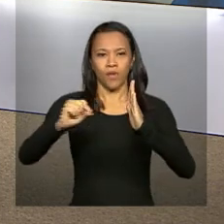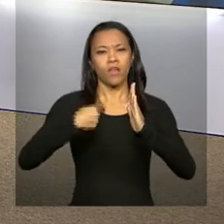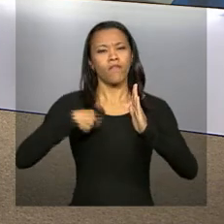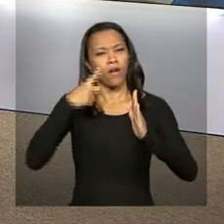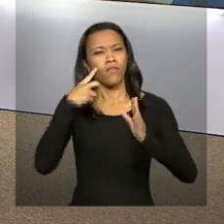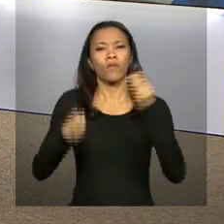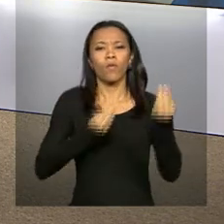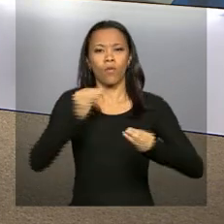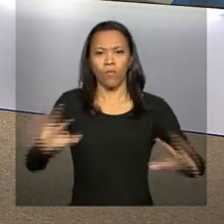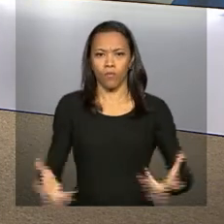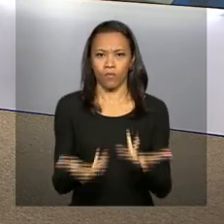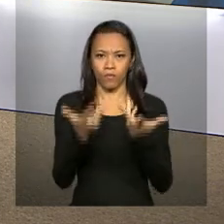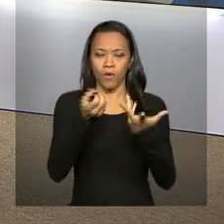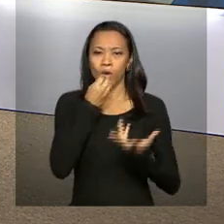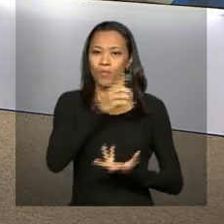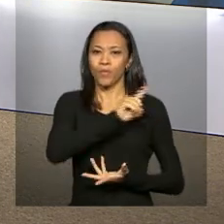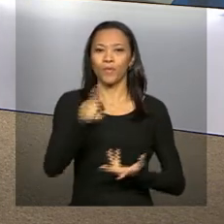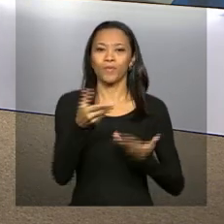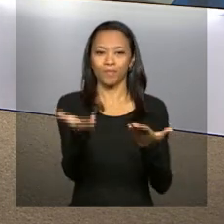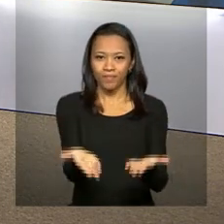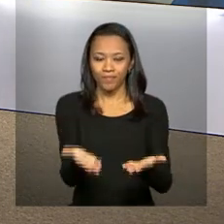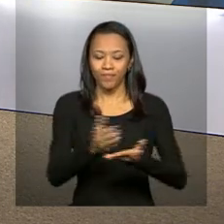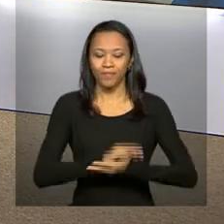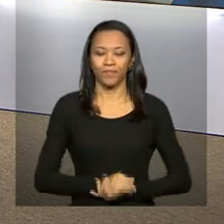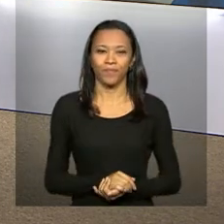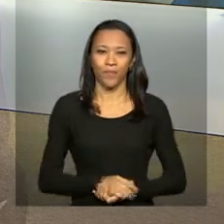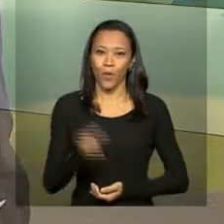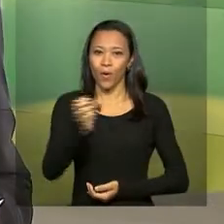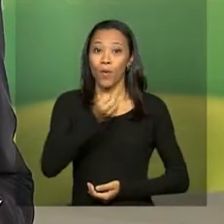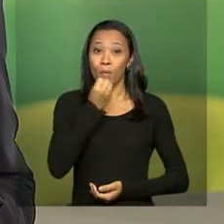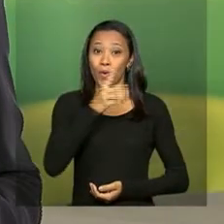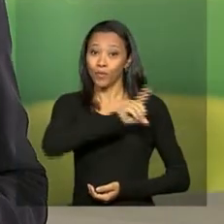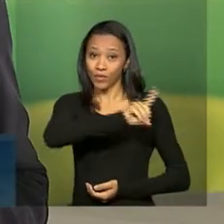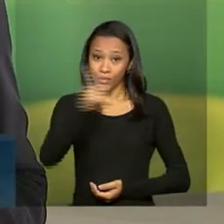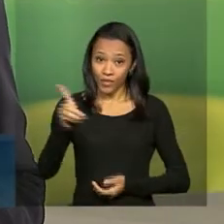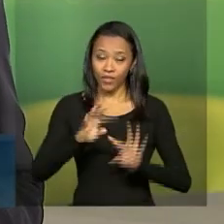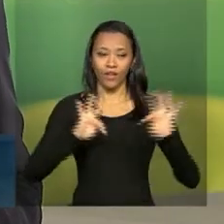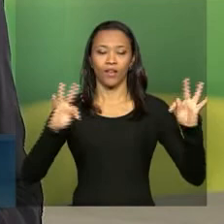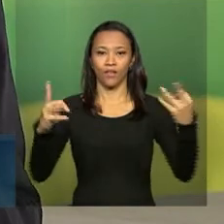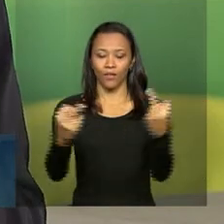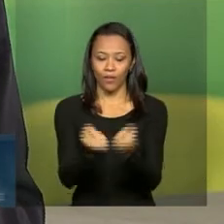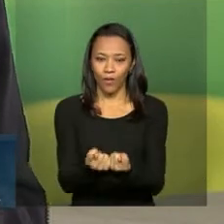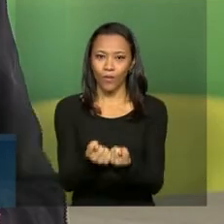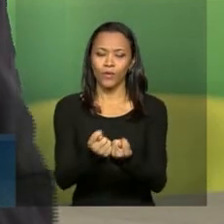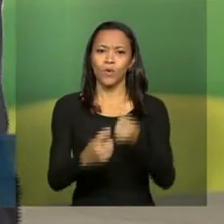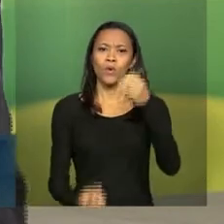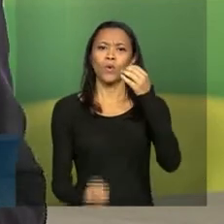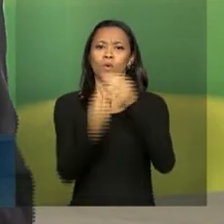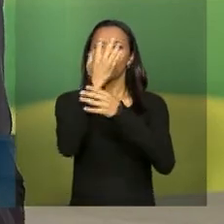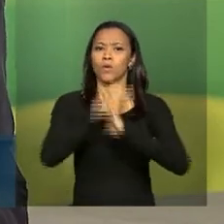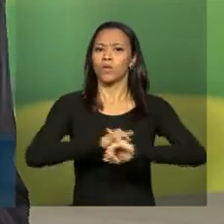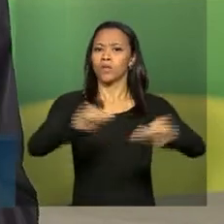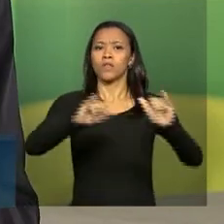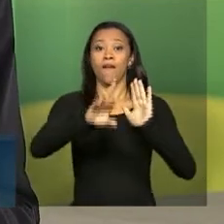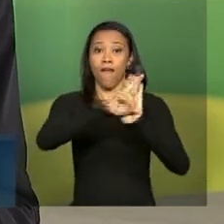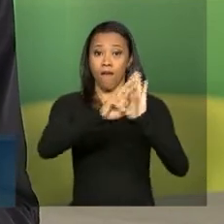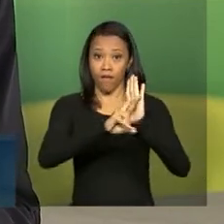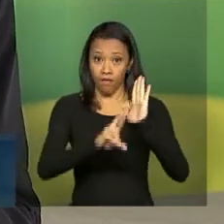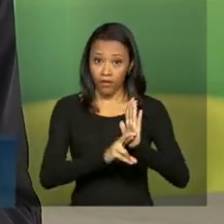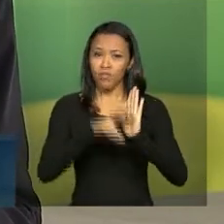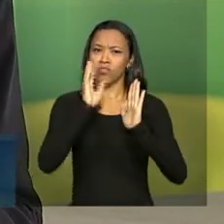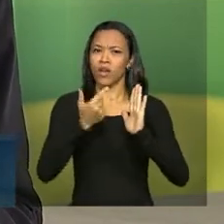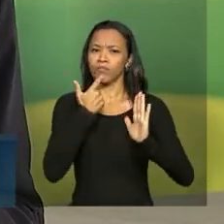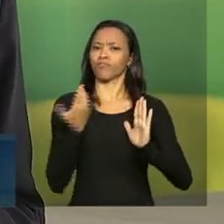acompanhar o evento. Bom dia, Luana. Olá, Daniele. Bom dia, bom dia a todos. O lançamento dessas medidas havia